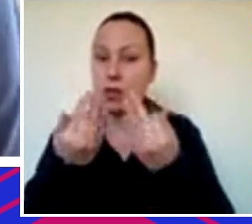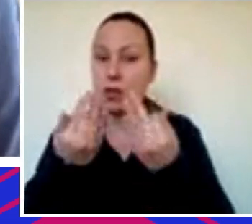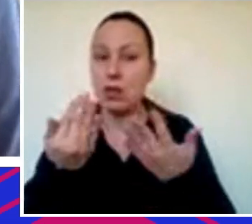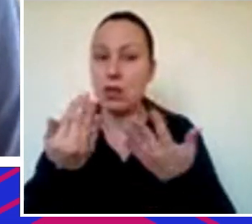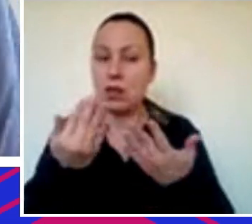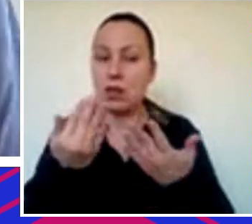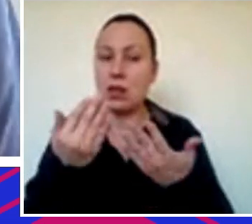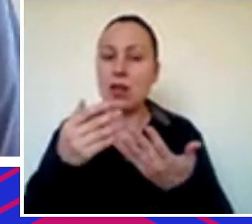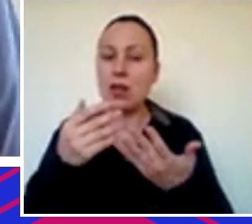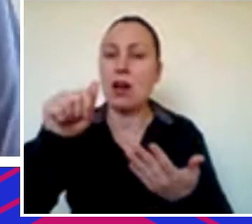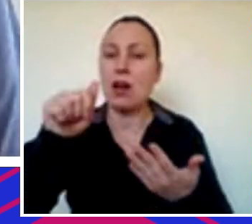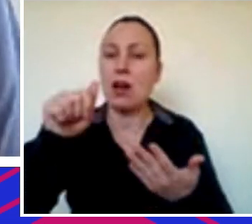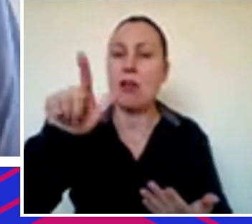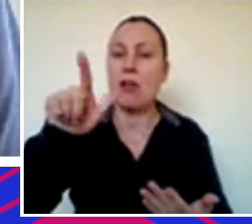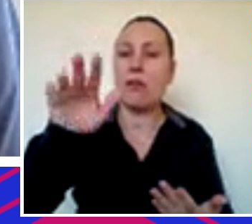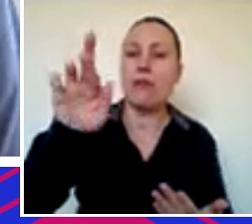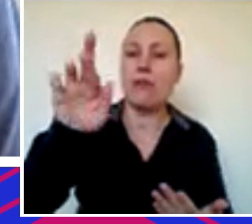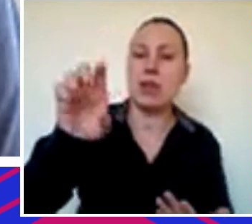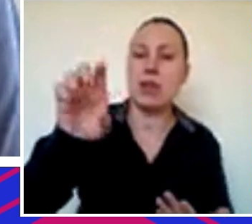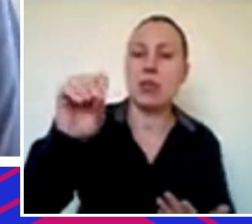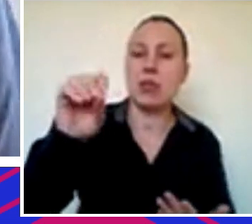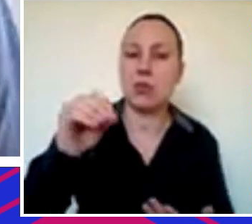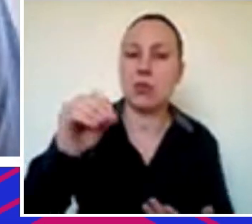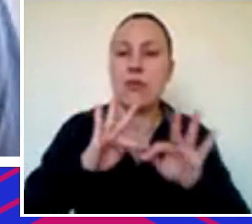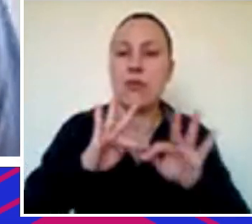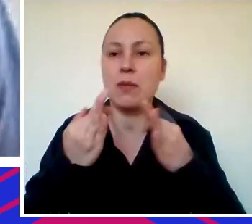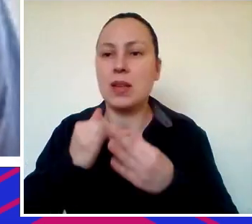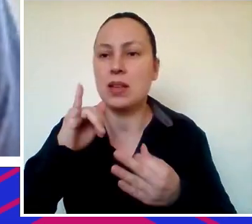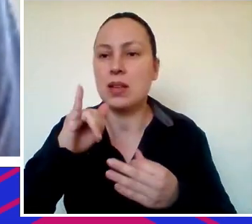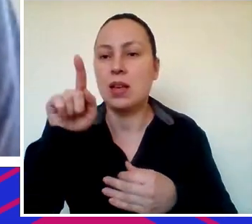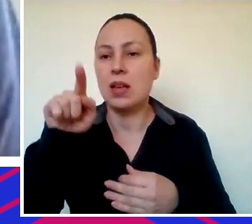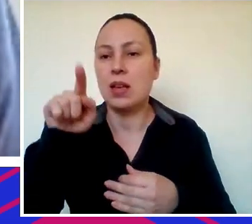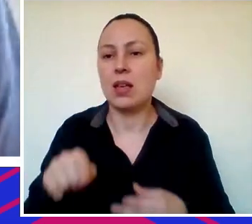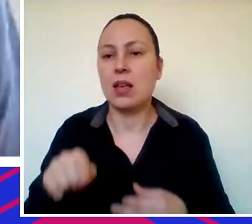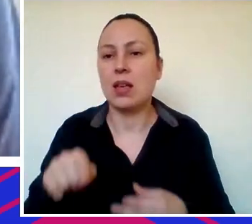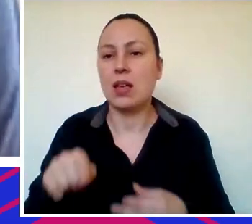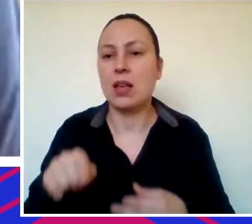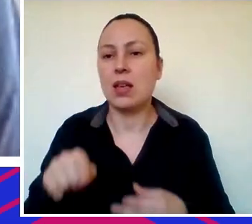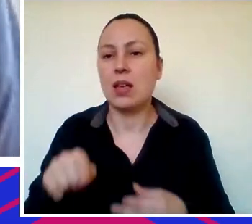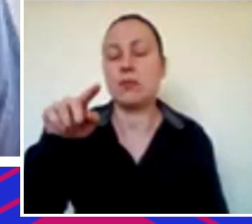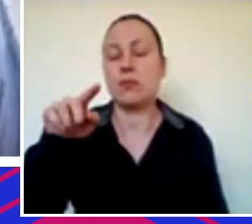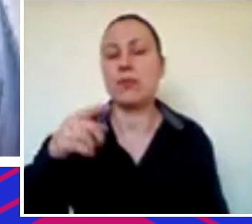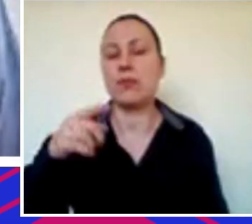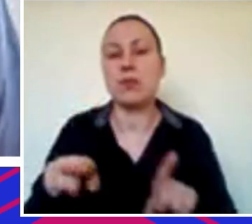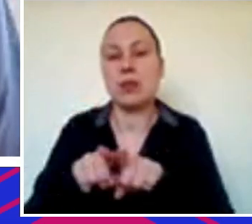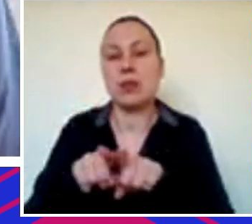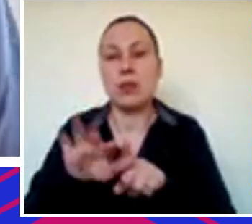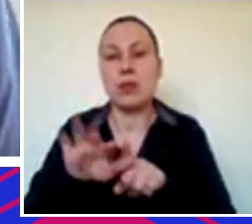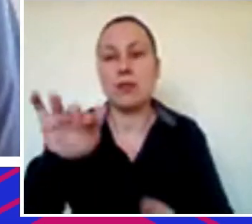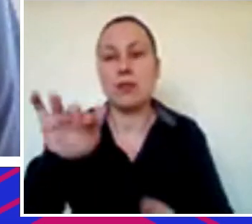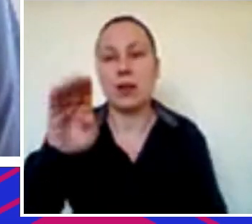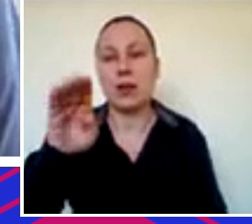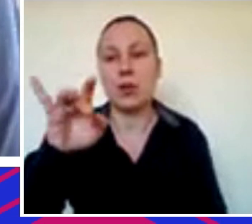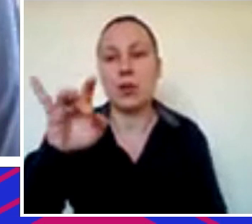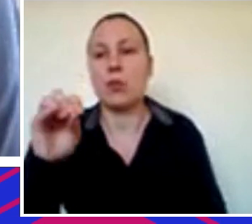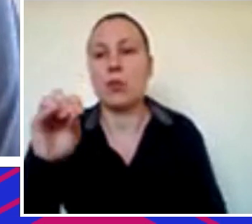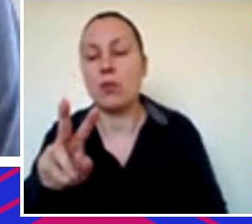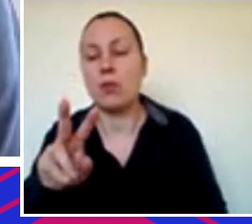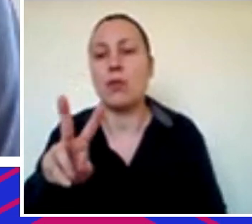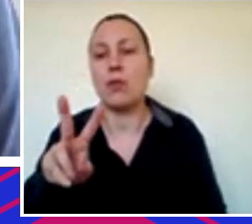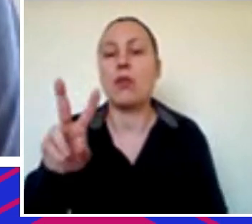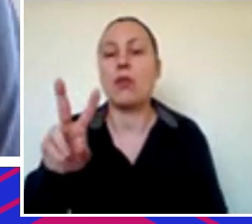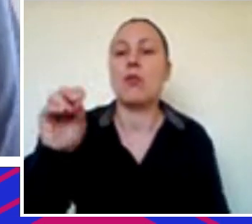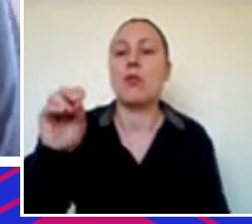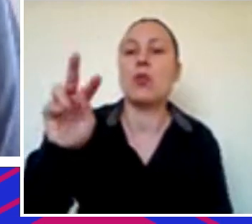o Alfredo Vilela investiu na companhia, que é da família do Itaú, é muito ativo no setor com Duratex, Fabio Hermilho de Moraes com o Votorantim, né, o Guilherme